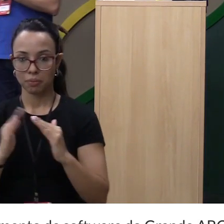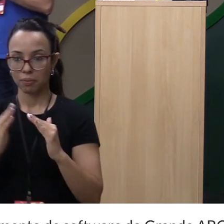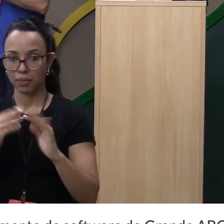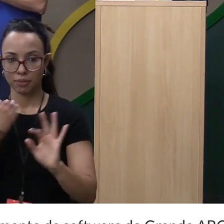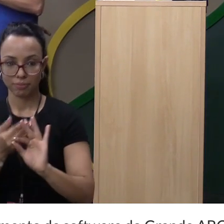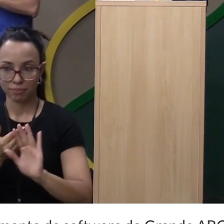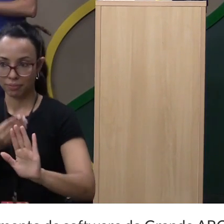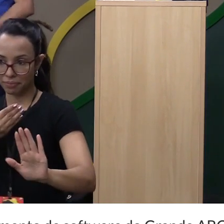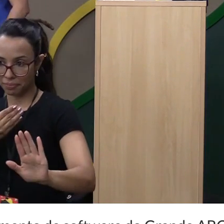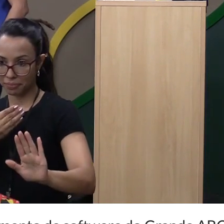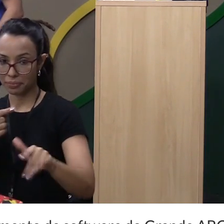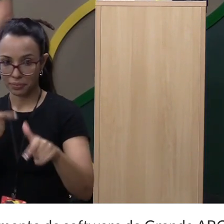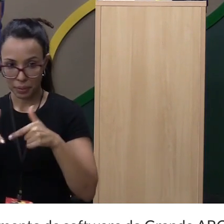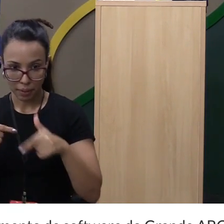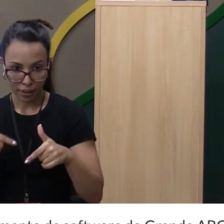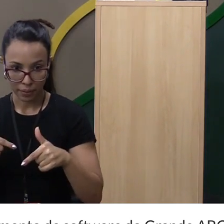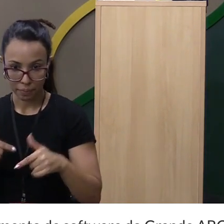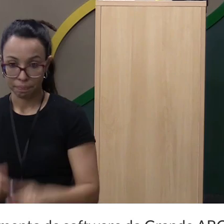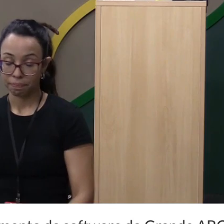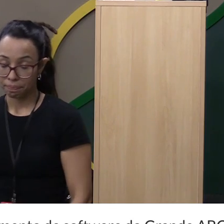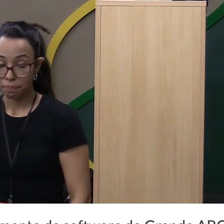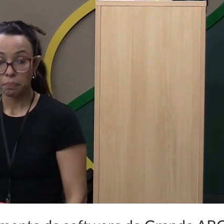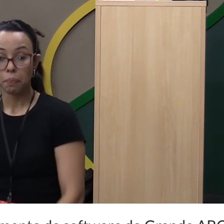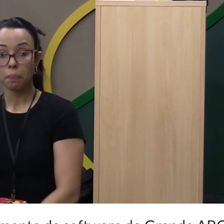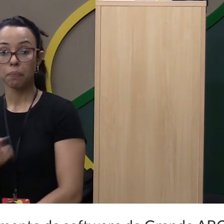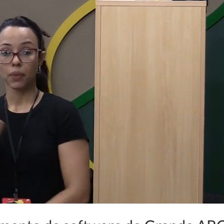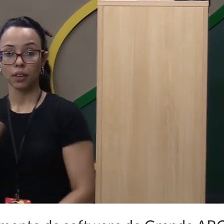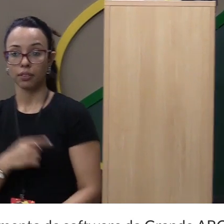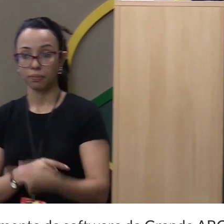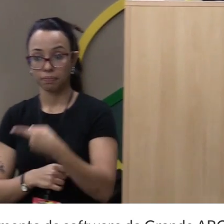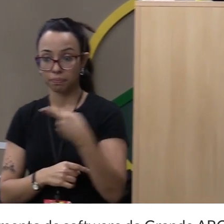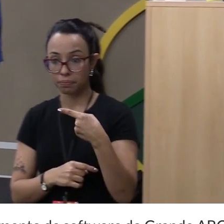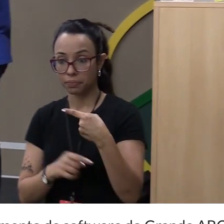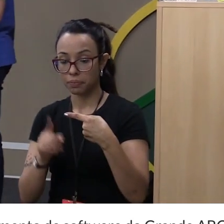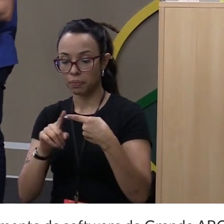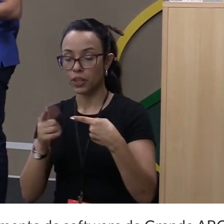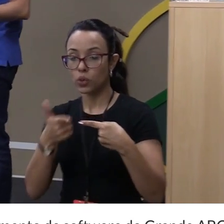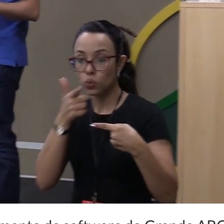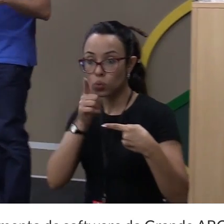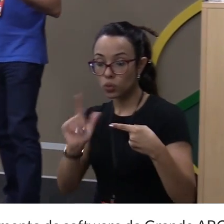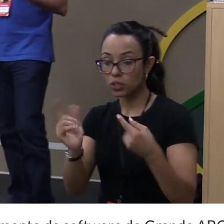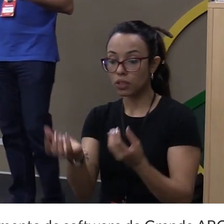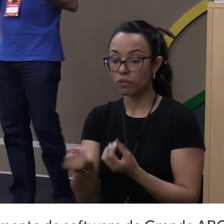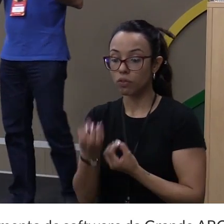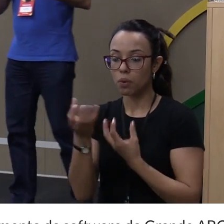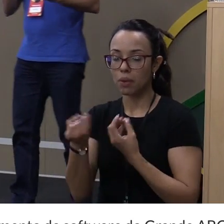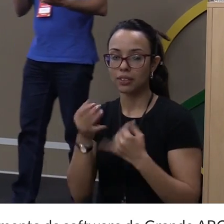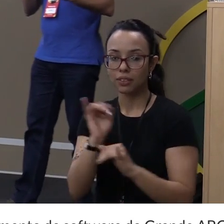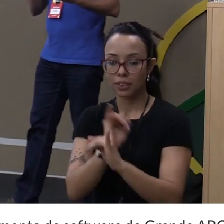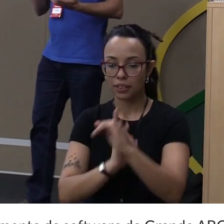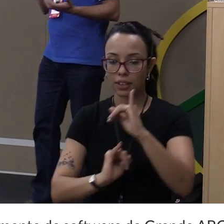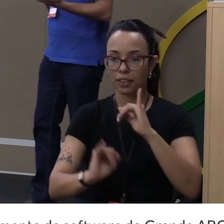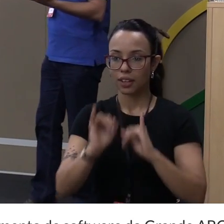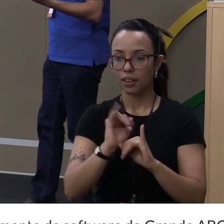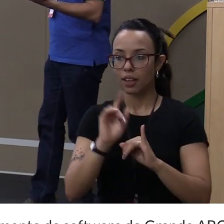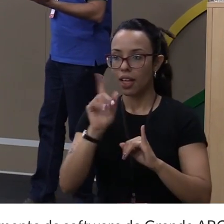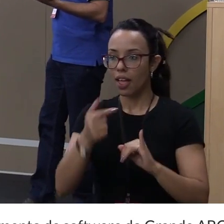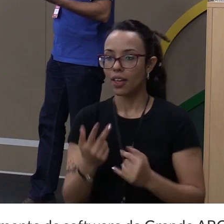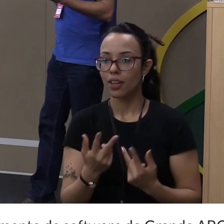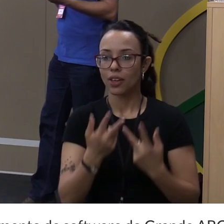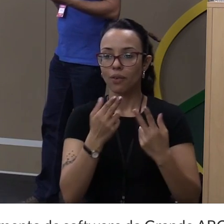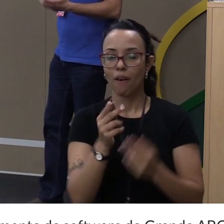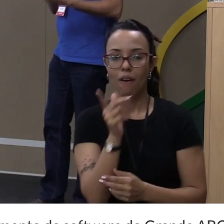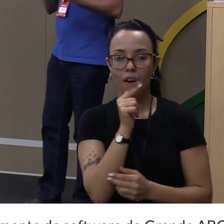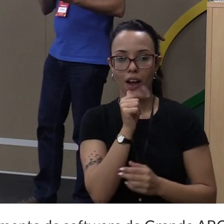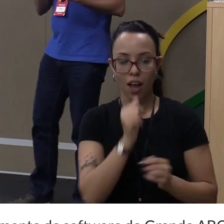Bom, primeiro, você obter a informação da internet é como você beber água de um hidrante.